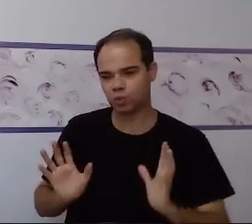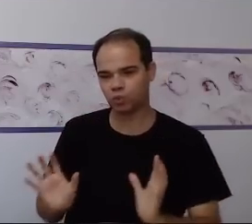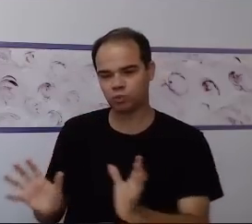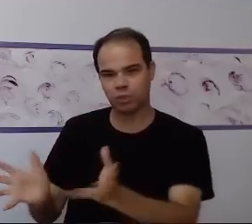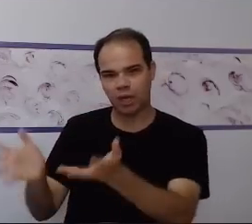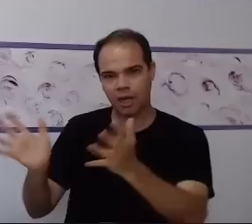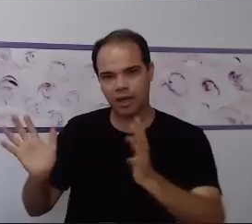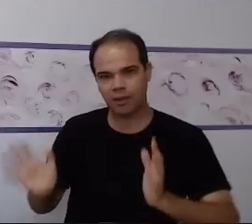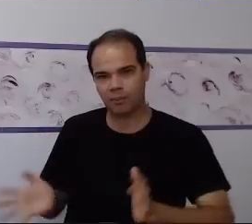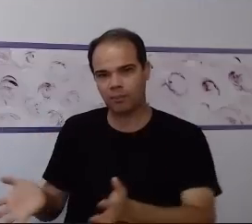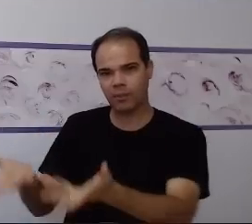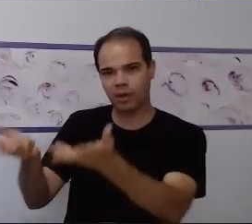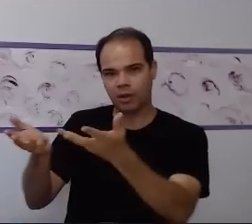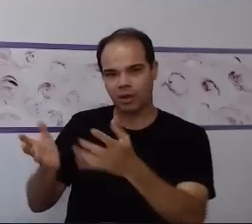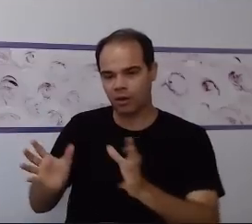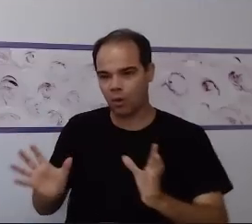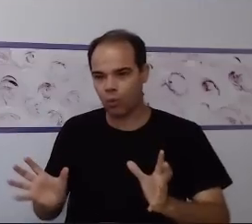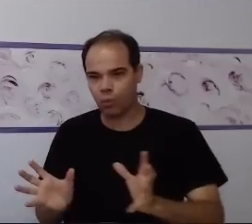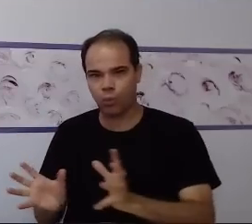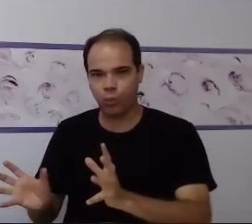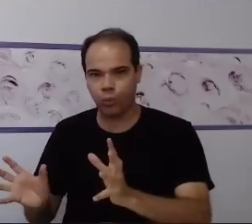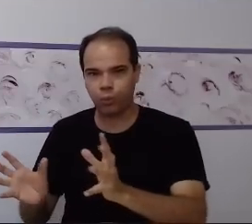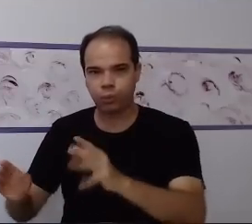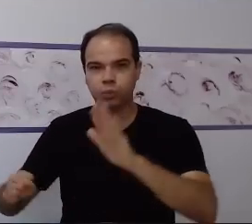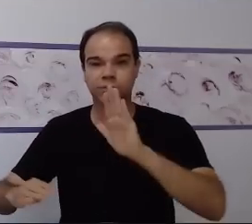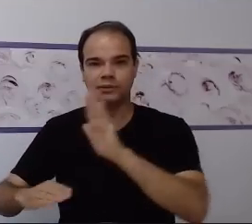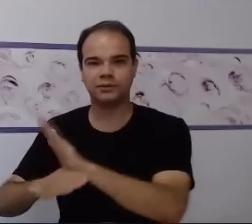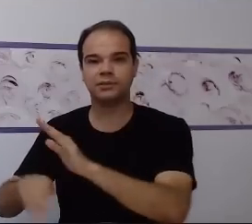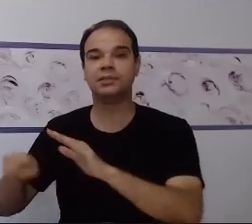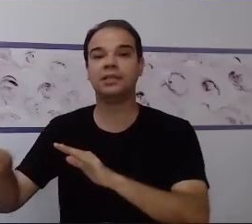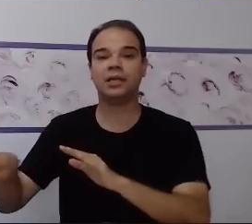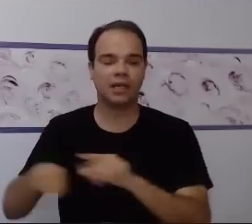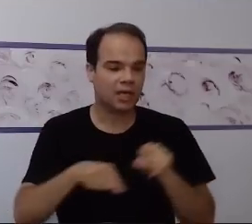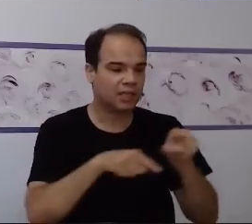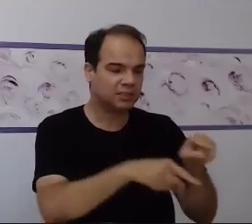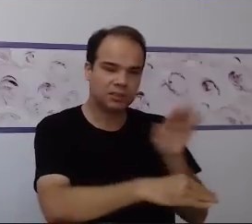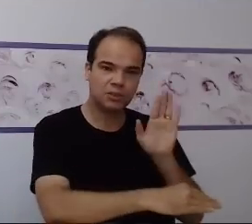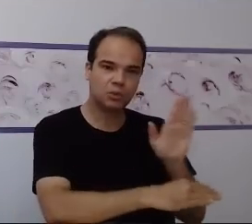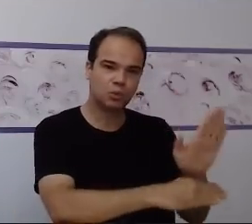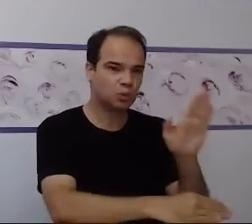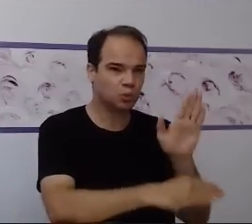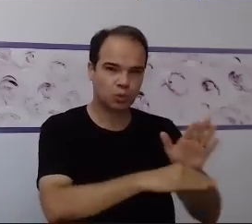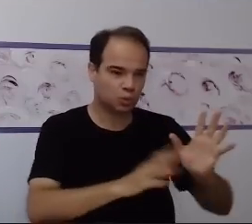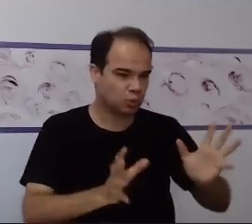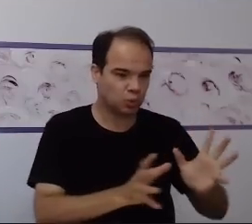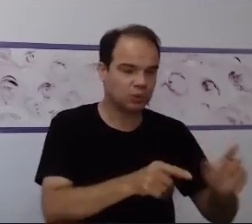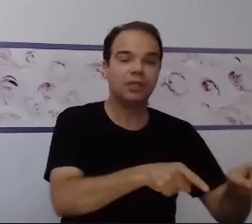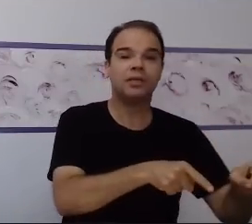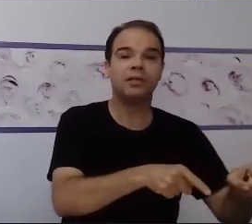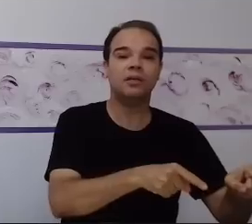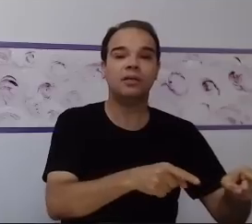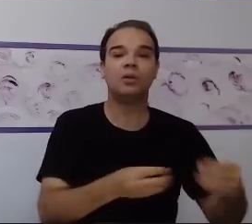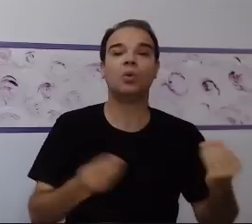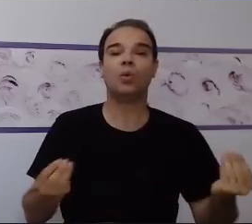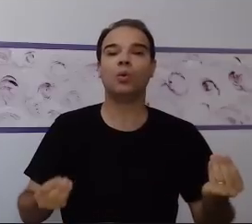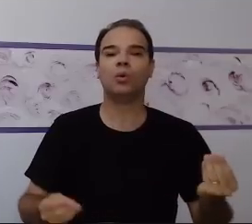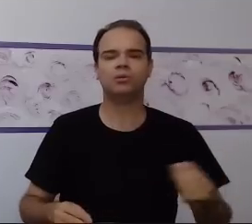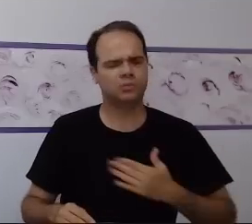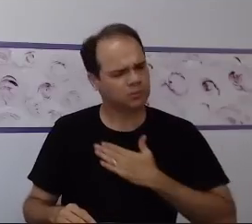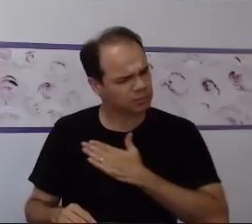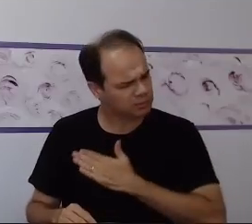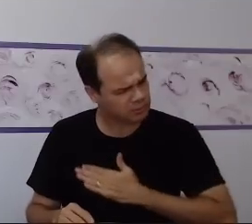a atividade ele tiver, mais interesse em realizar a atividade ele vai ter. Então, não é